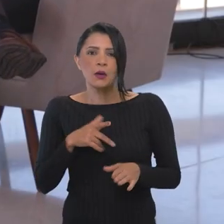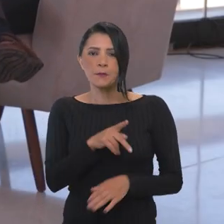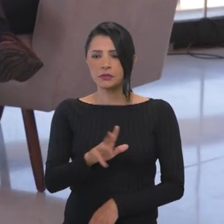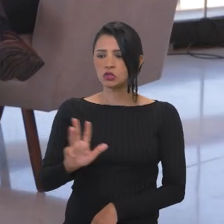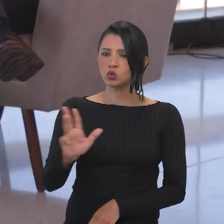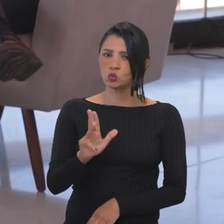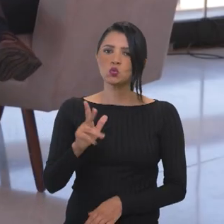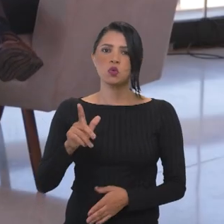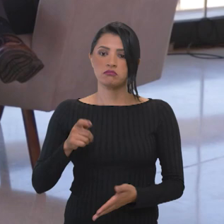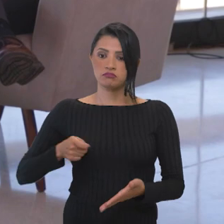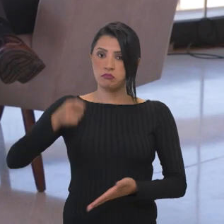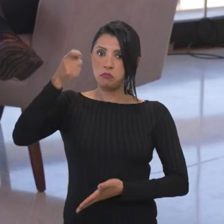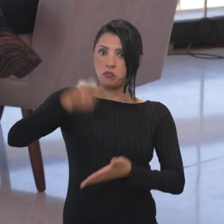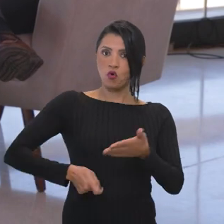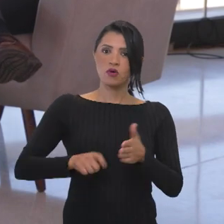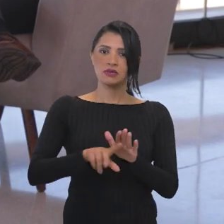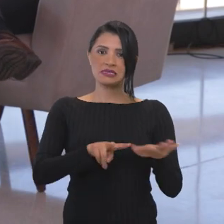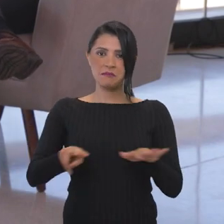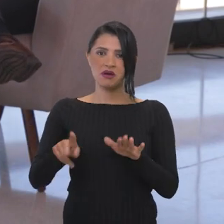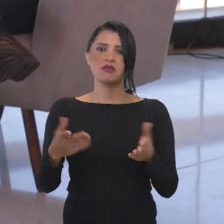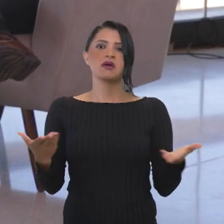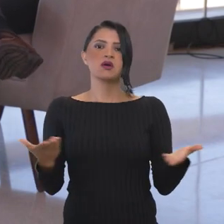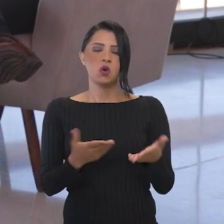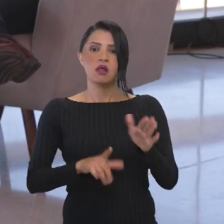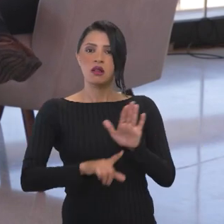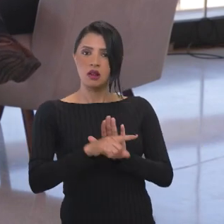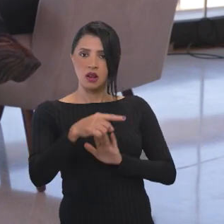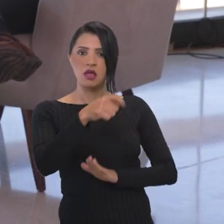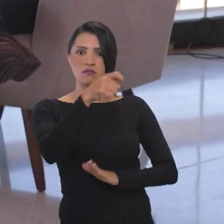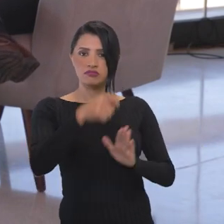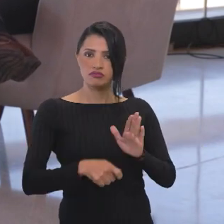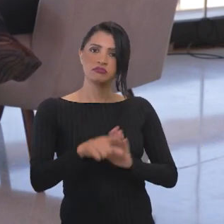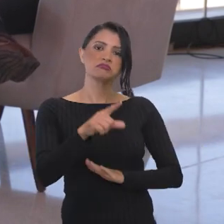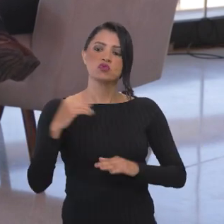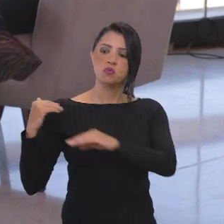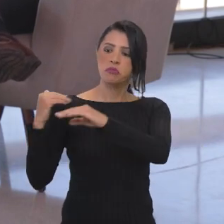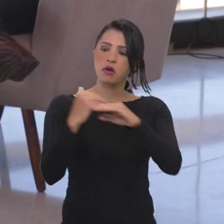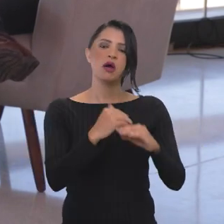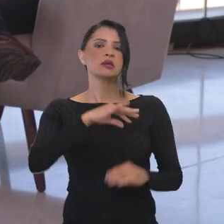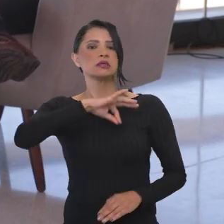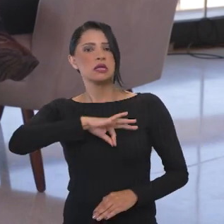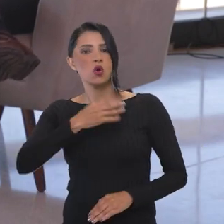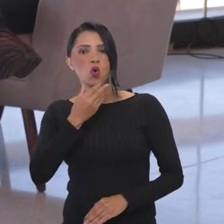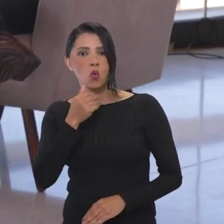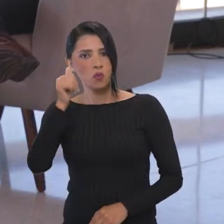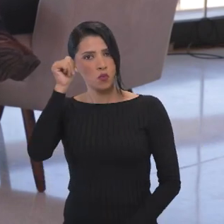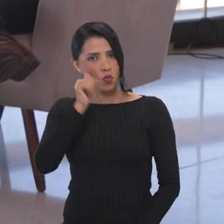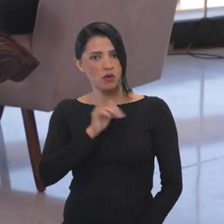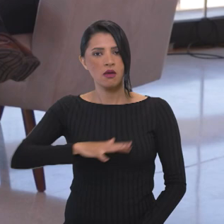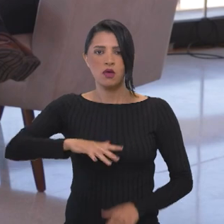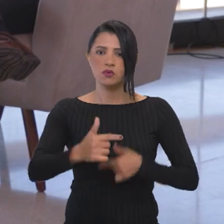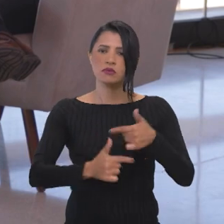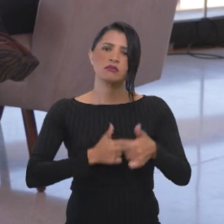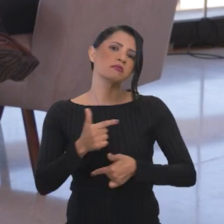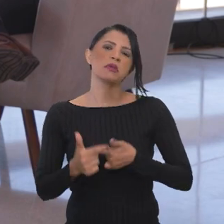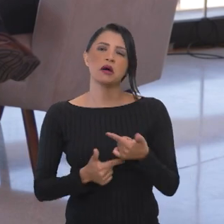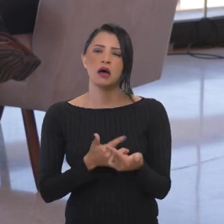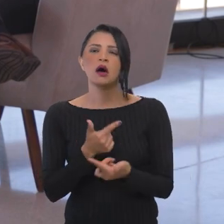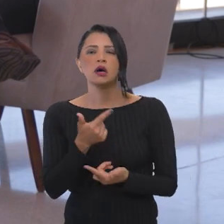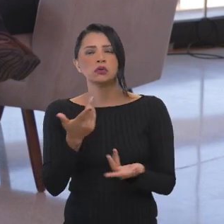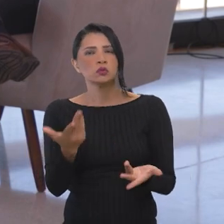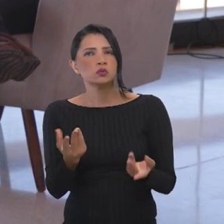equipara os salários de homens e mulheres no mercado de trabalho. O governo do presidente Lula, nesse terceiro mandato,